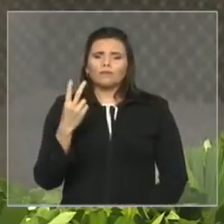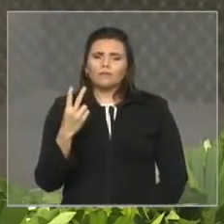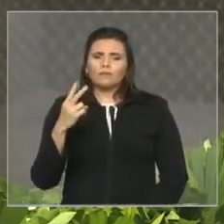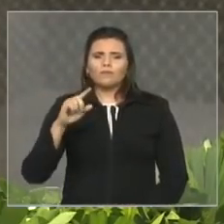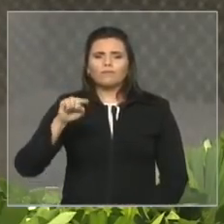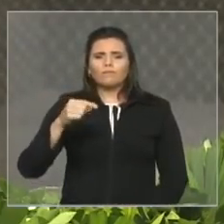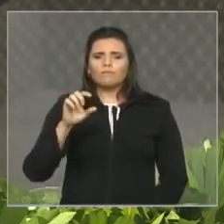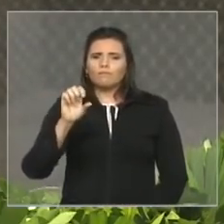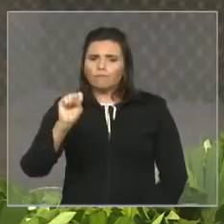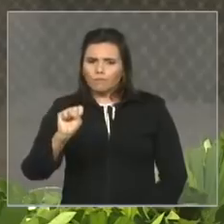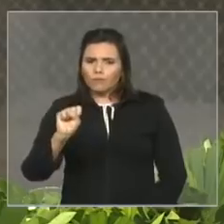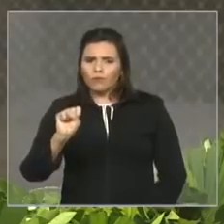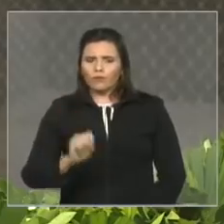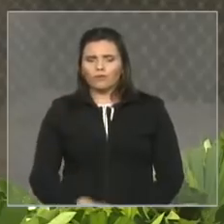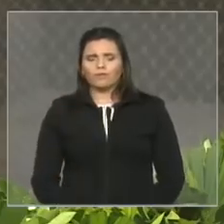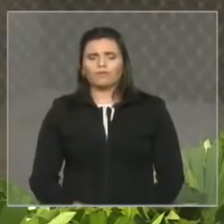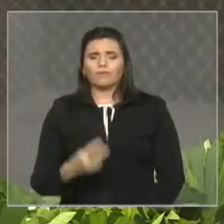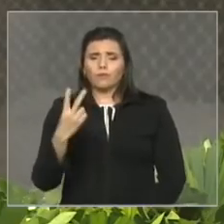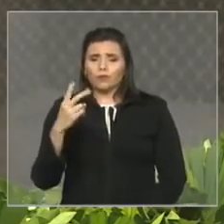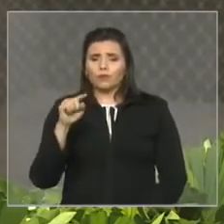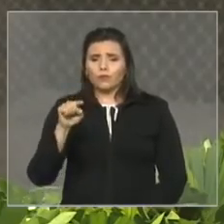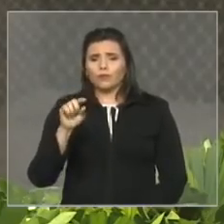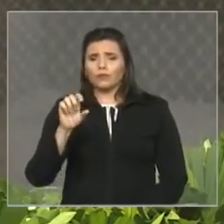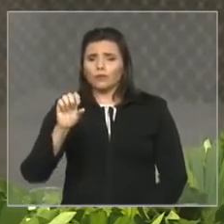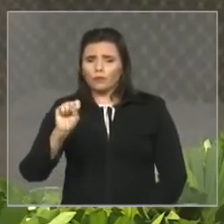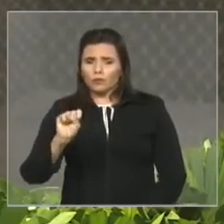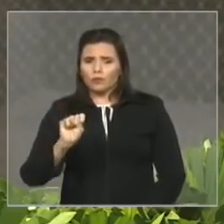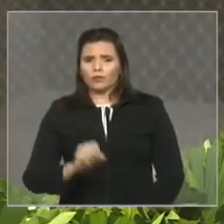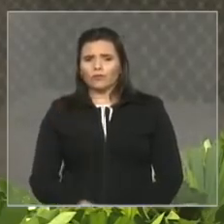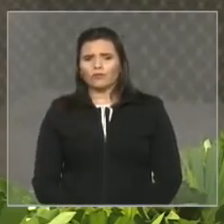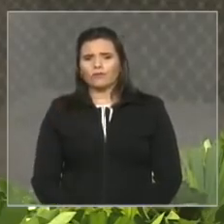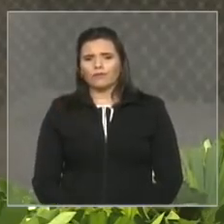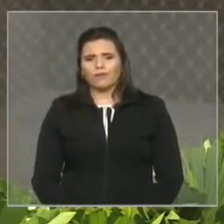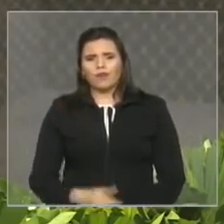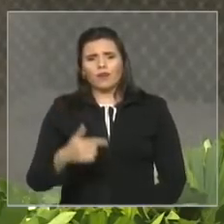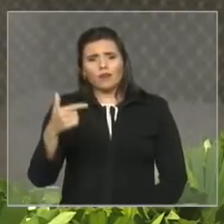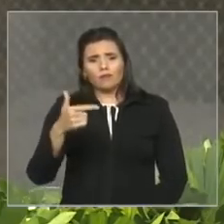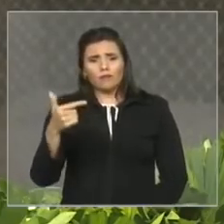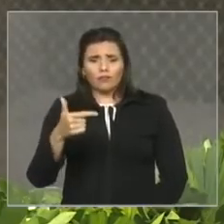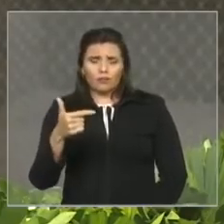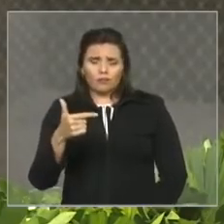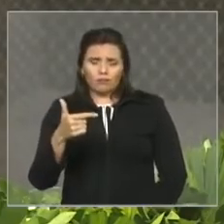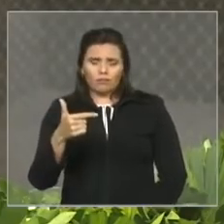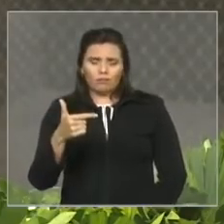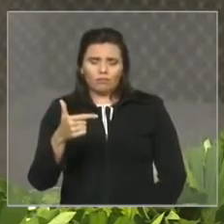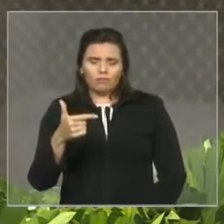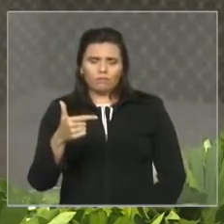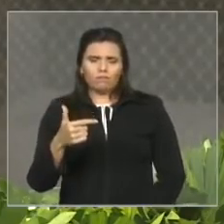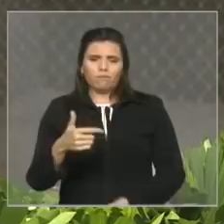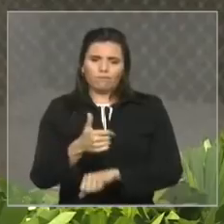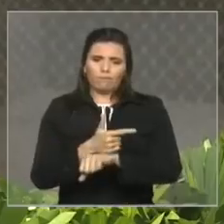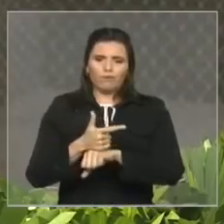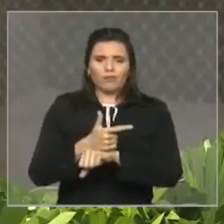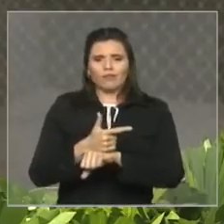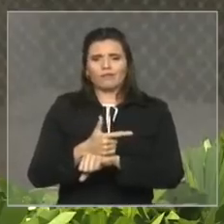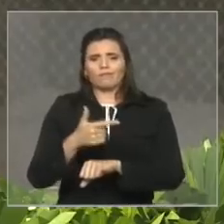2,8 22º IDEB do nosso país